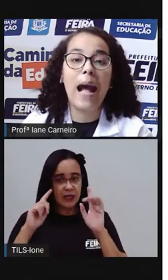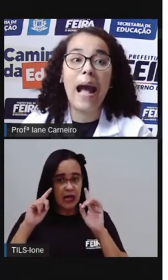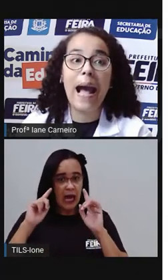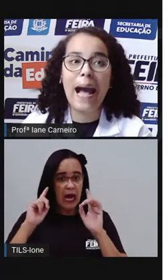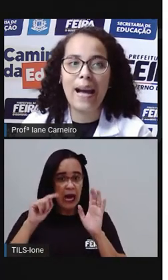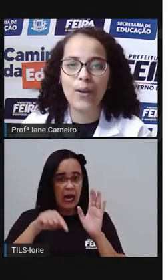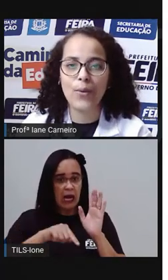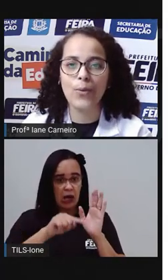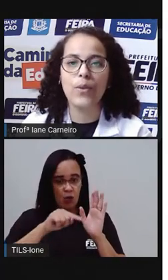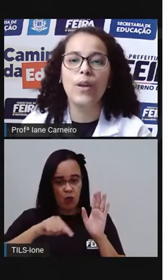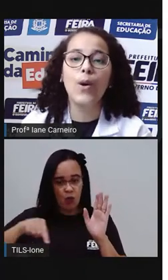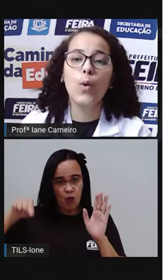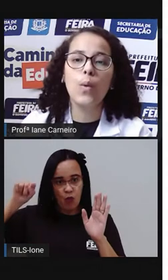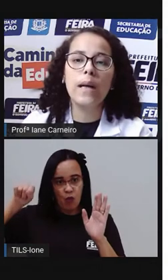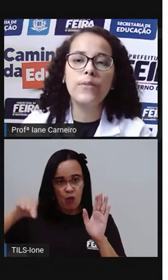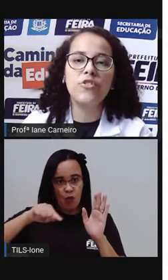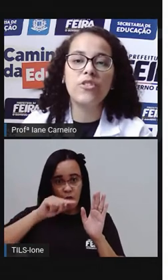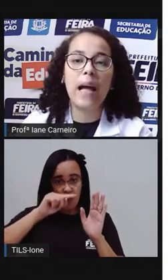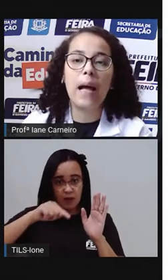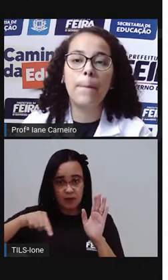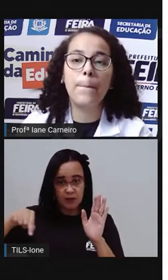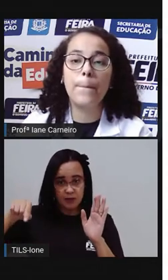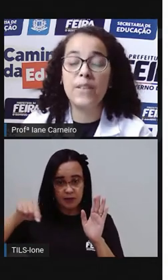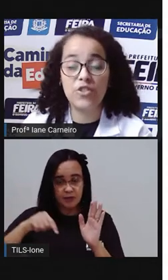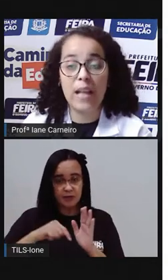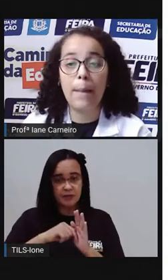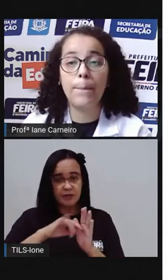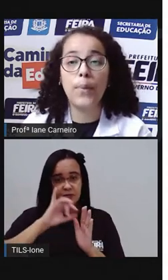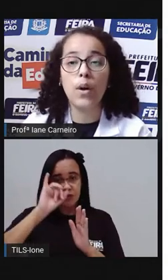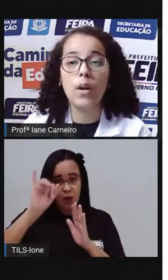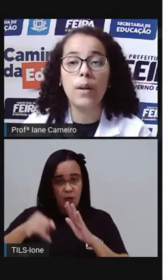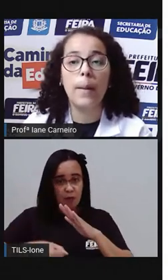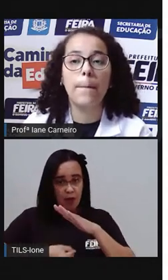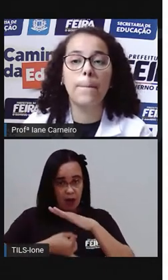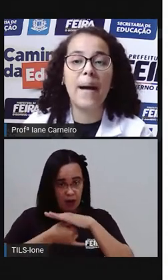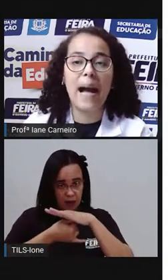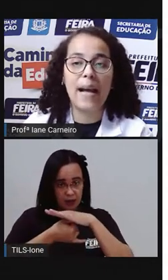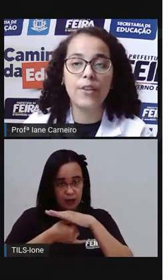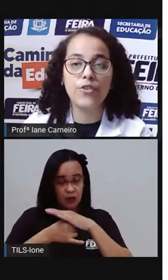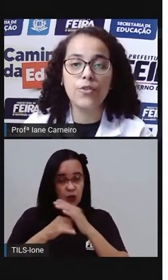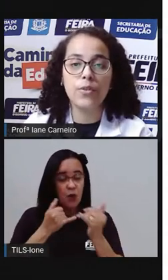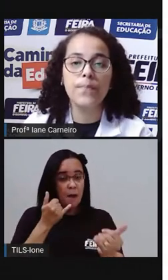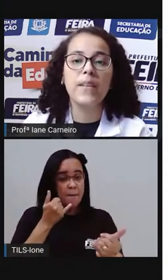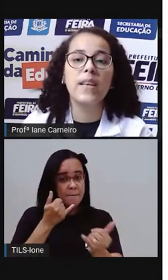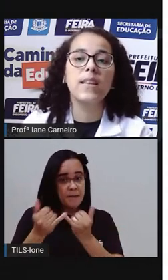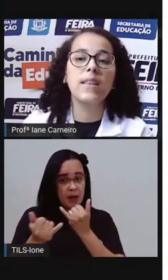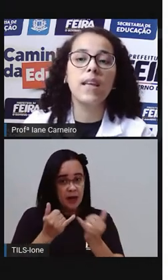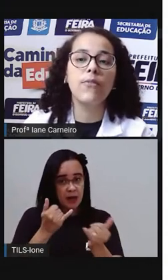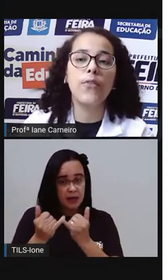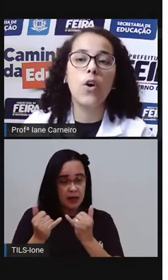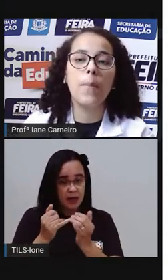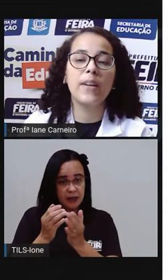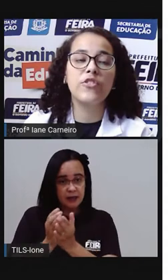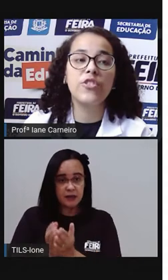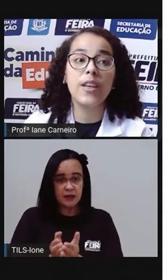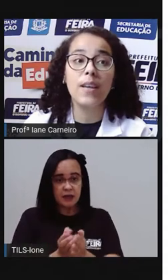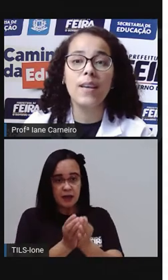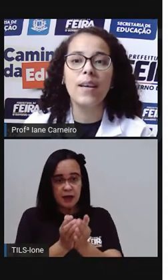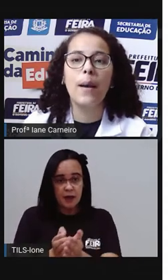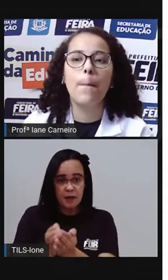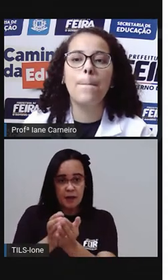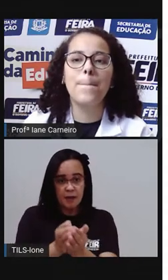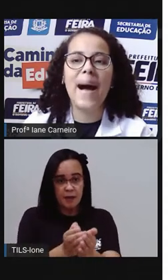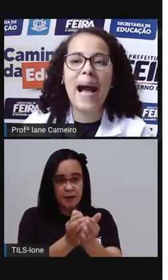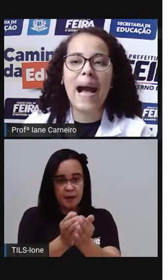arco. Quando está por baixo, tem forma de